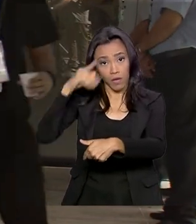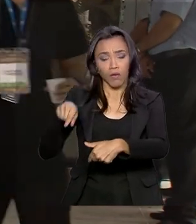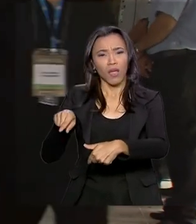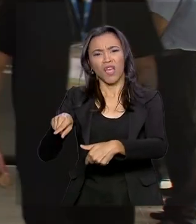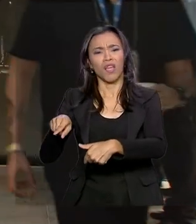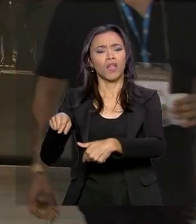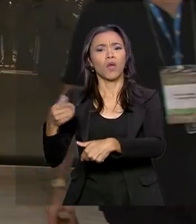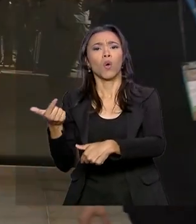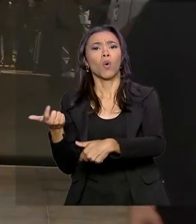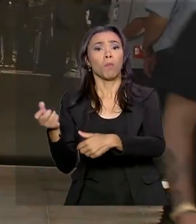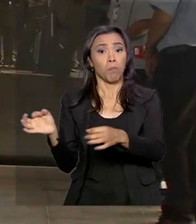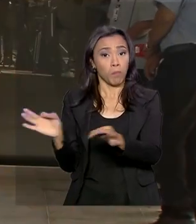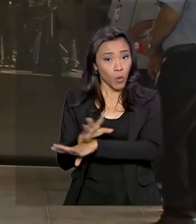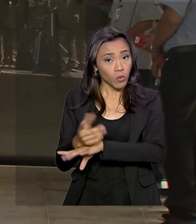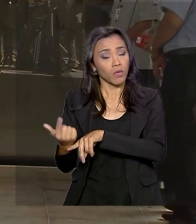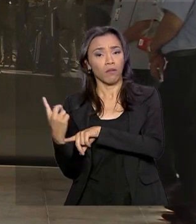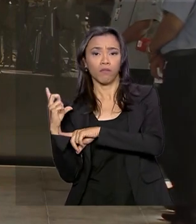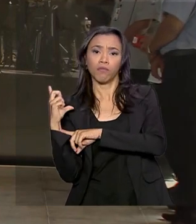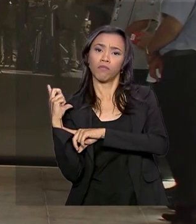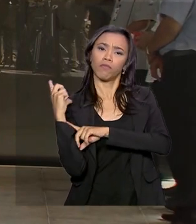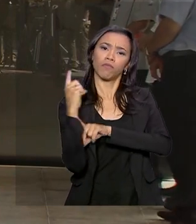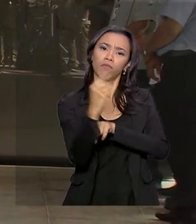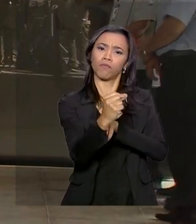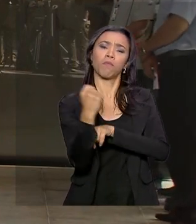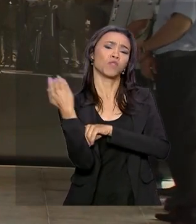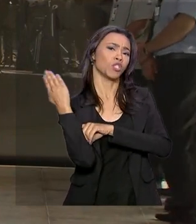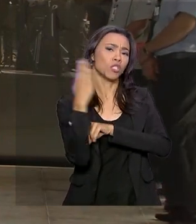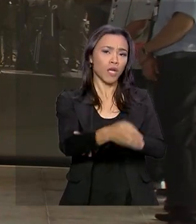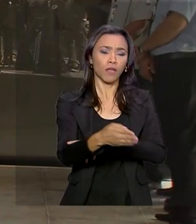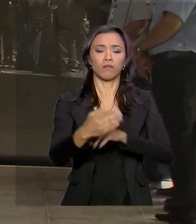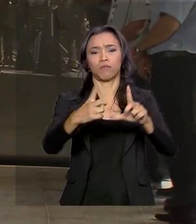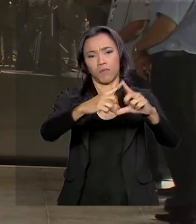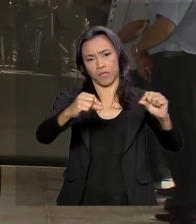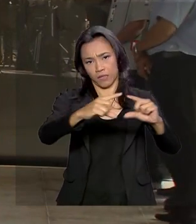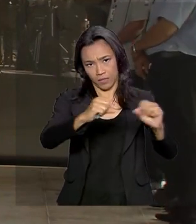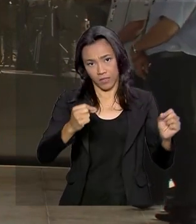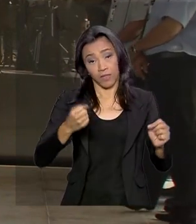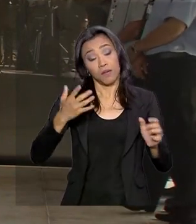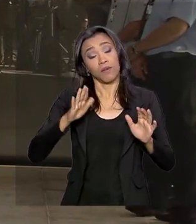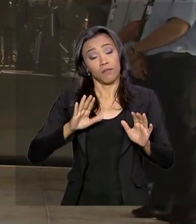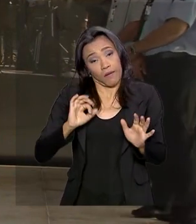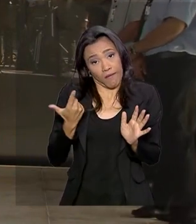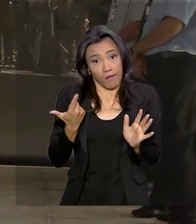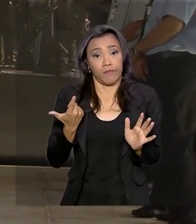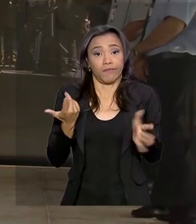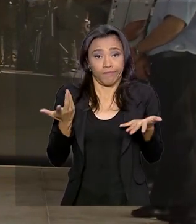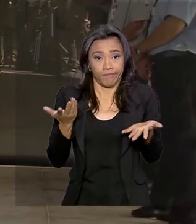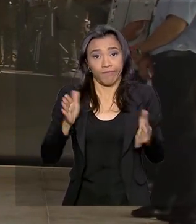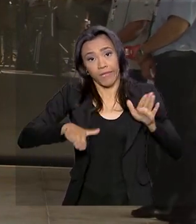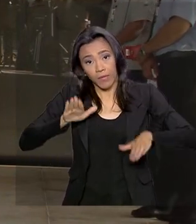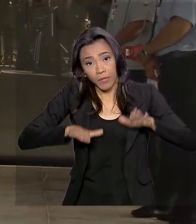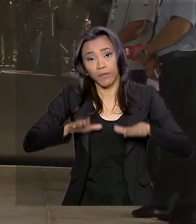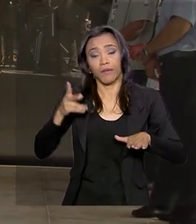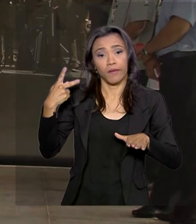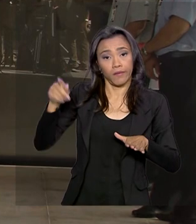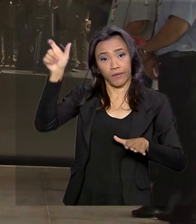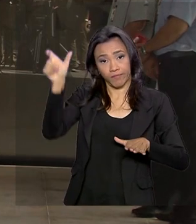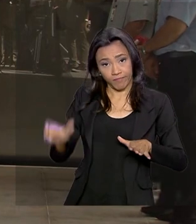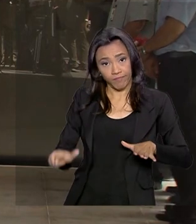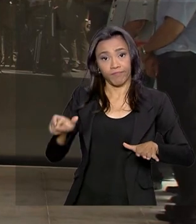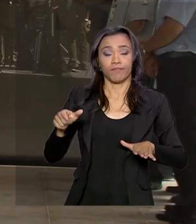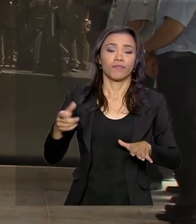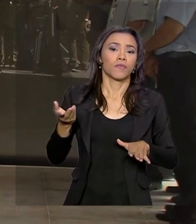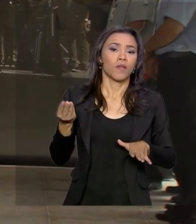local assim que tiver alta. Ele sai do hospital diretamente para Brasília, mas isso depende, obviamente, da evolução do paciente